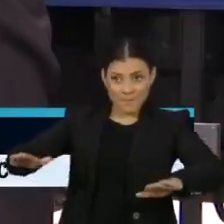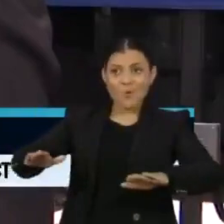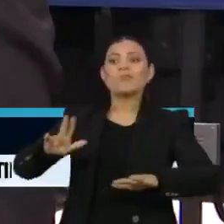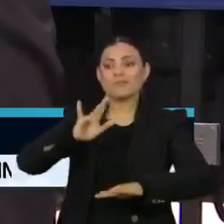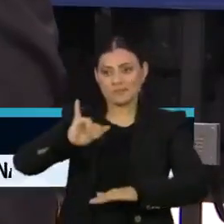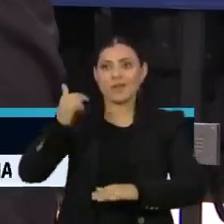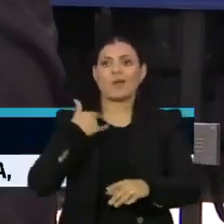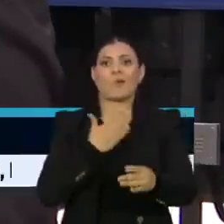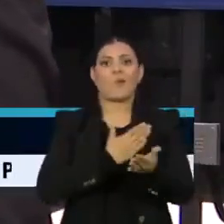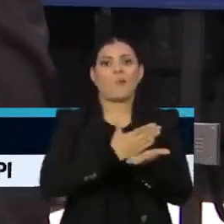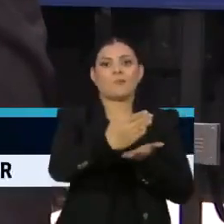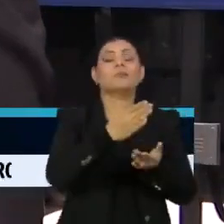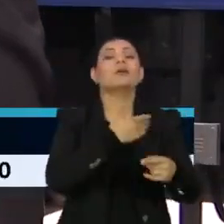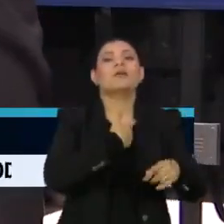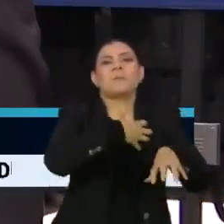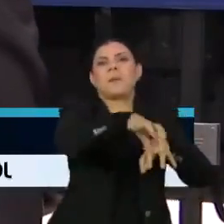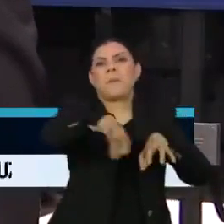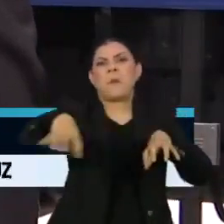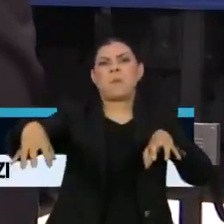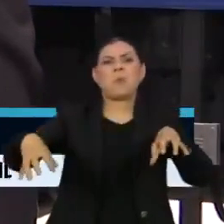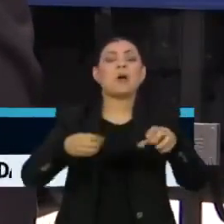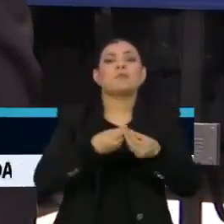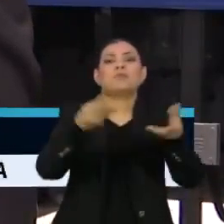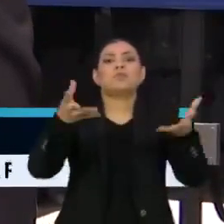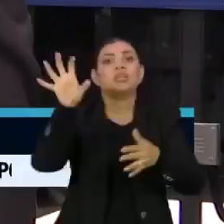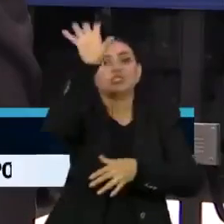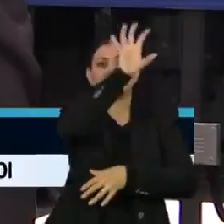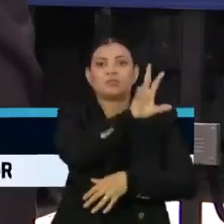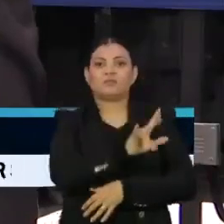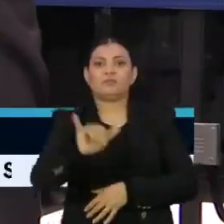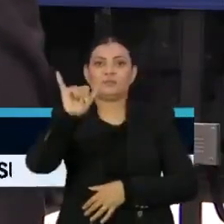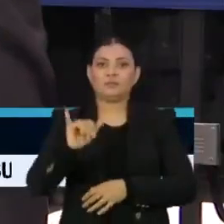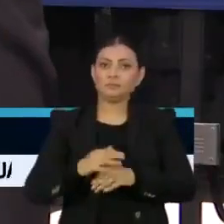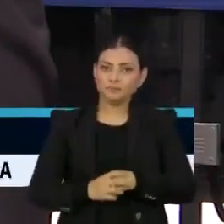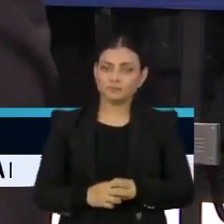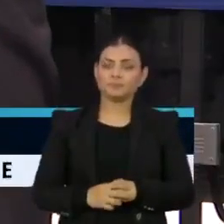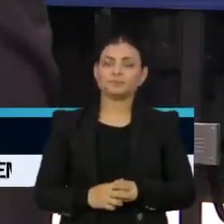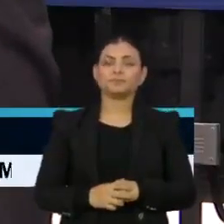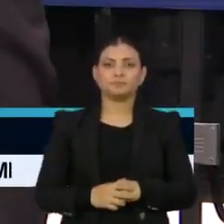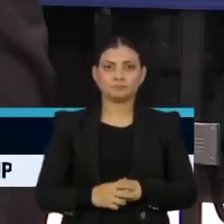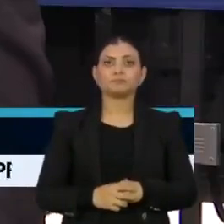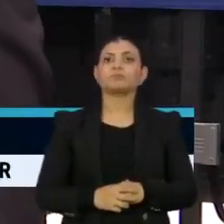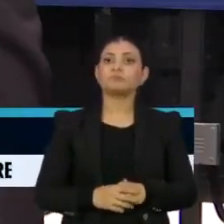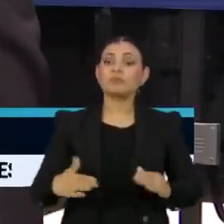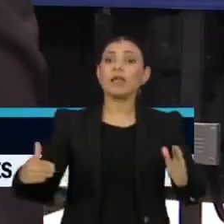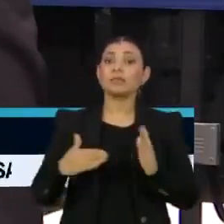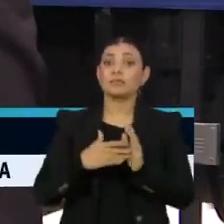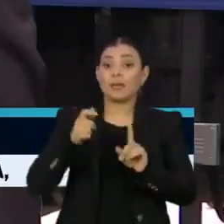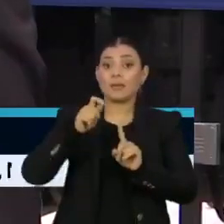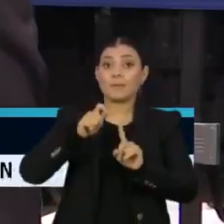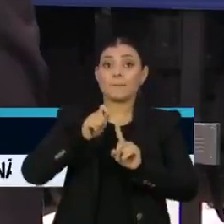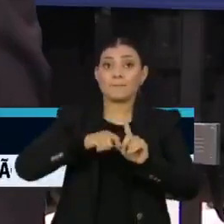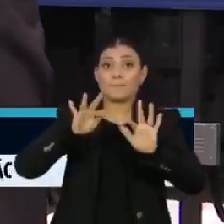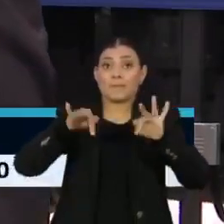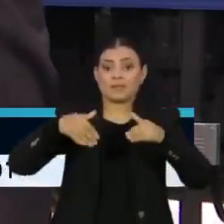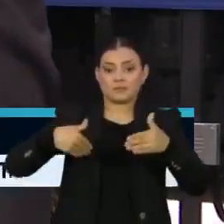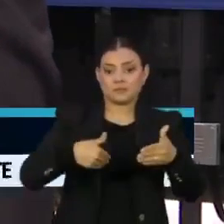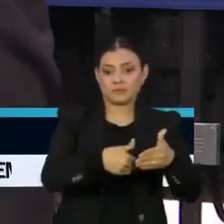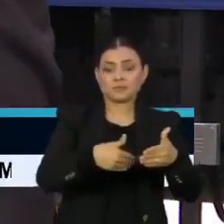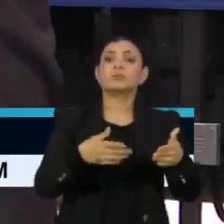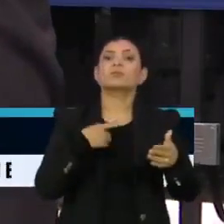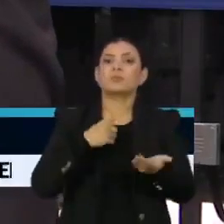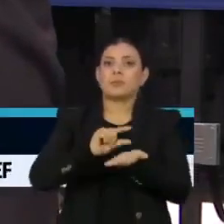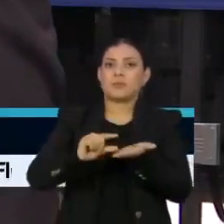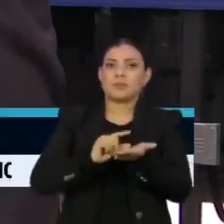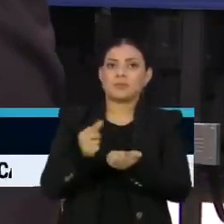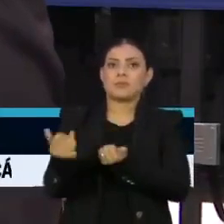vai começar a enviar Coronavac para outros estados. Está previsto até o final desse mês, sim, a entrega já das